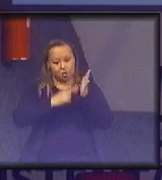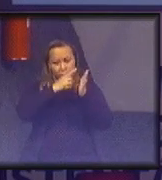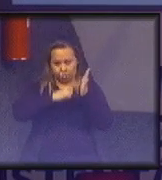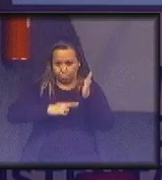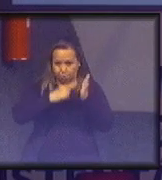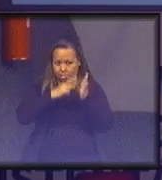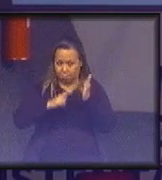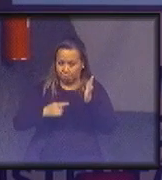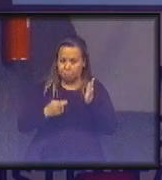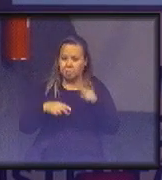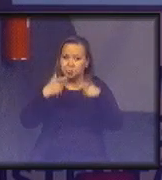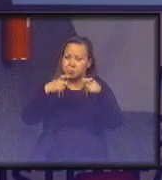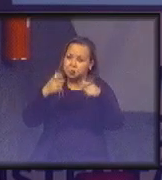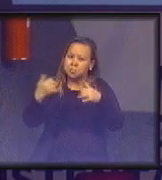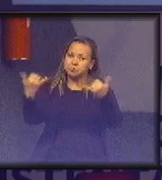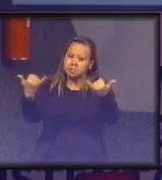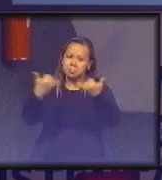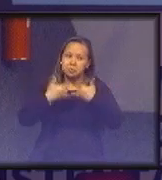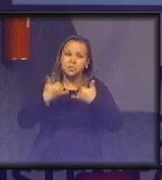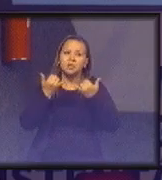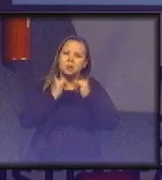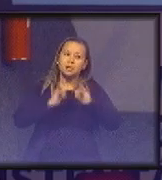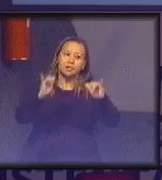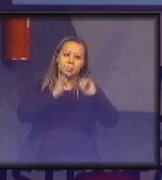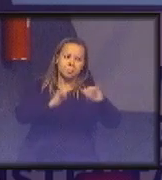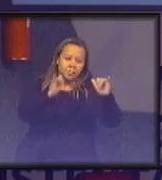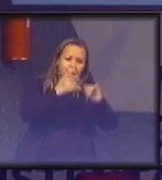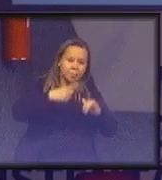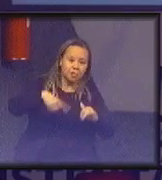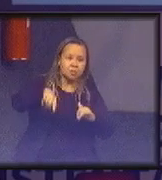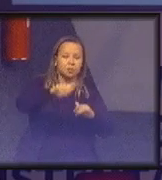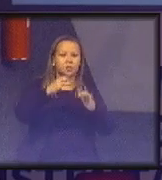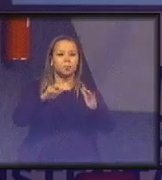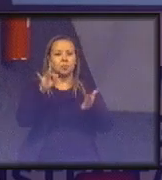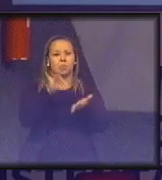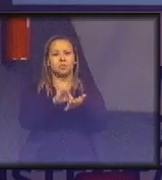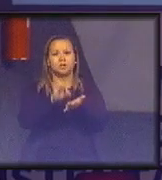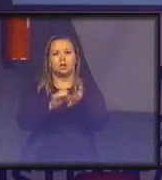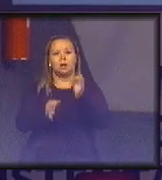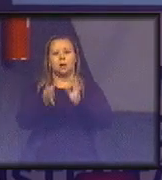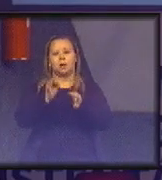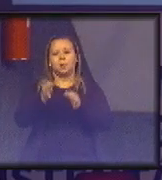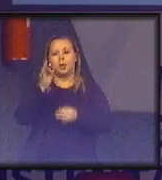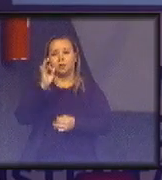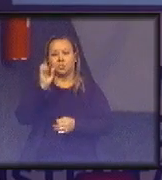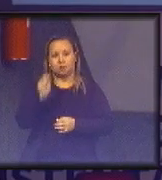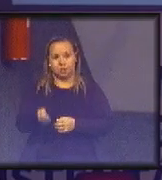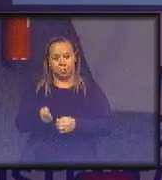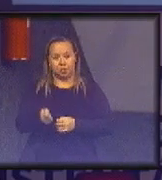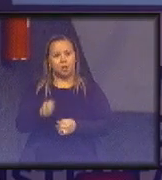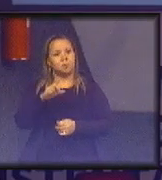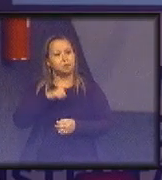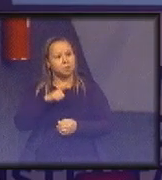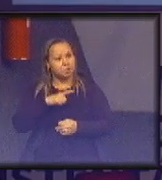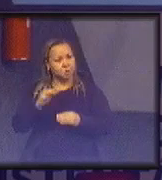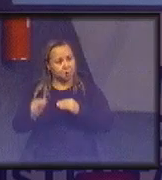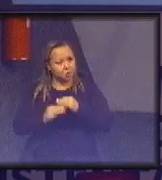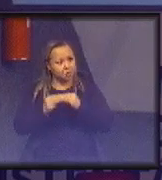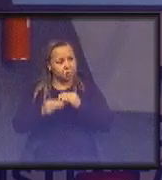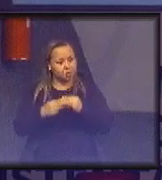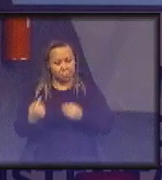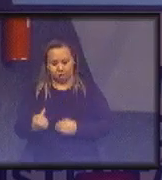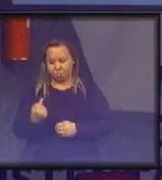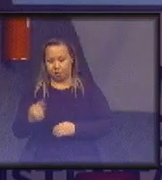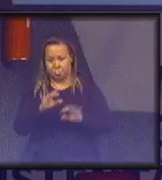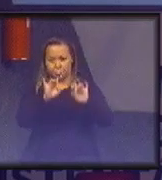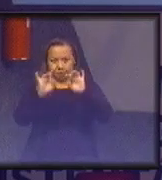de onde a gente extrai as informações sobre as ações que estão sendo realizadas pelos tribunais. E que tem o PLS, acompanhamento do PLS individual de